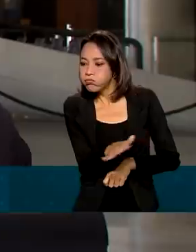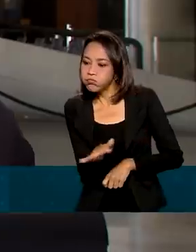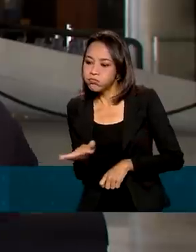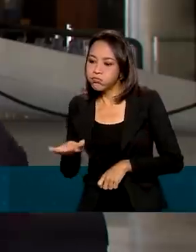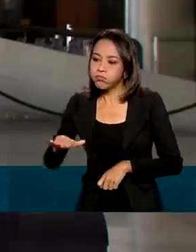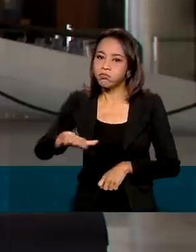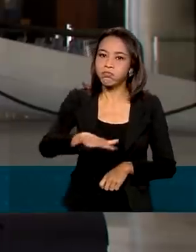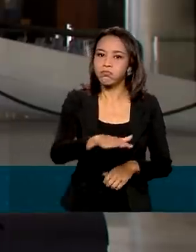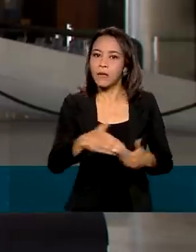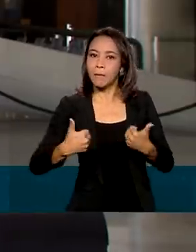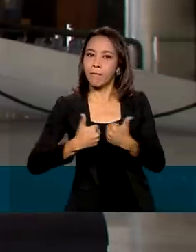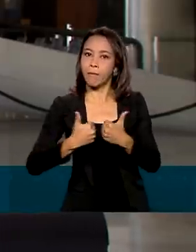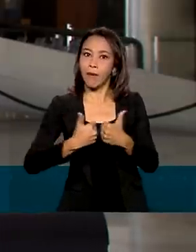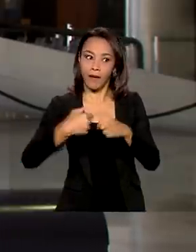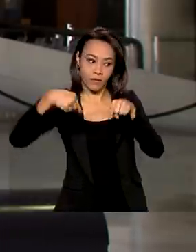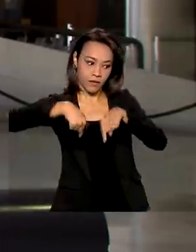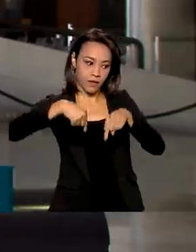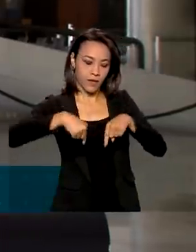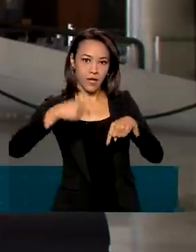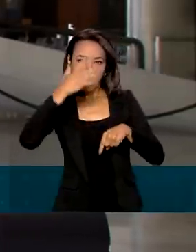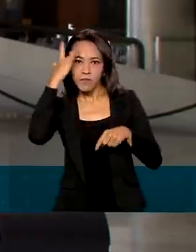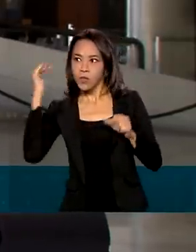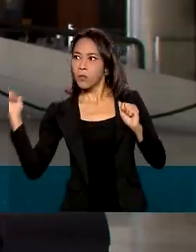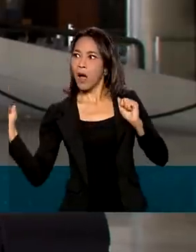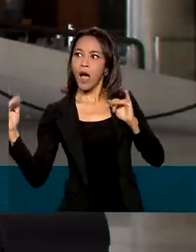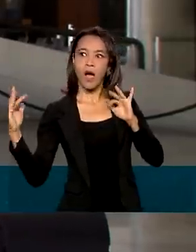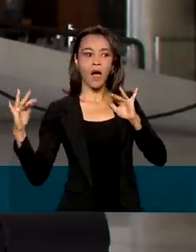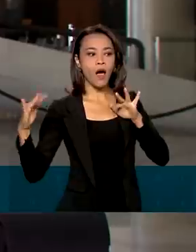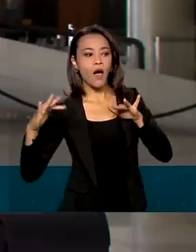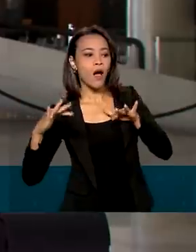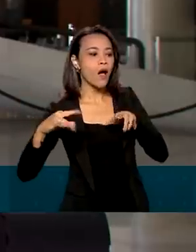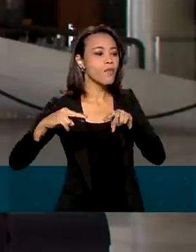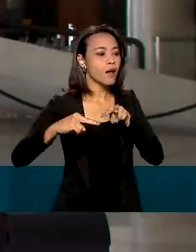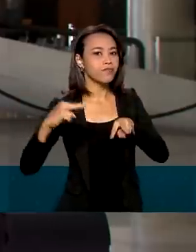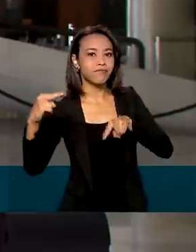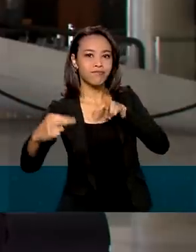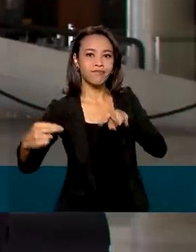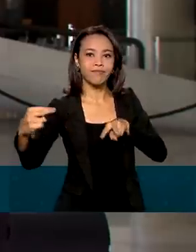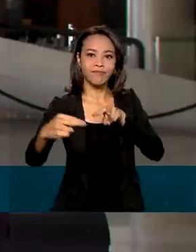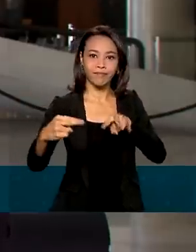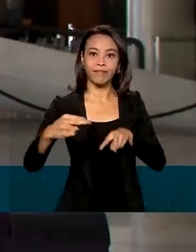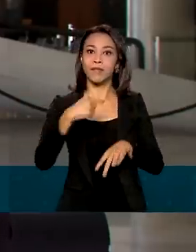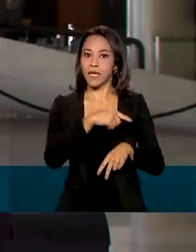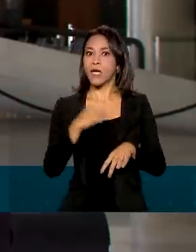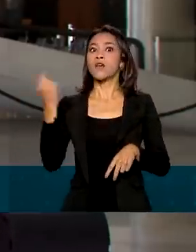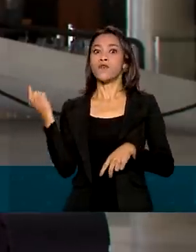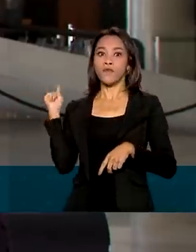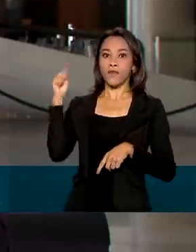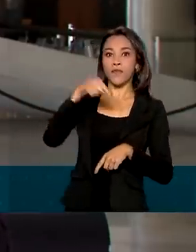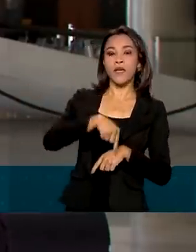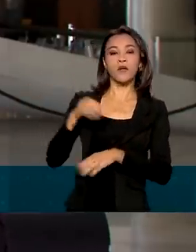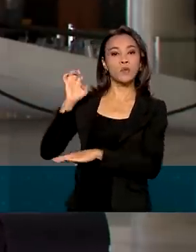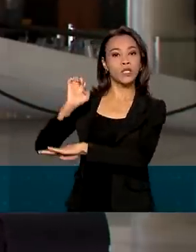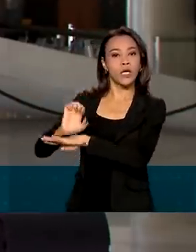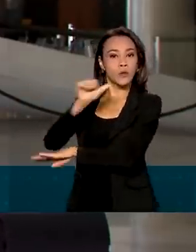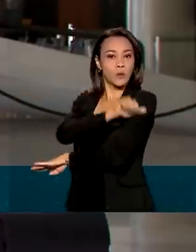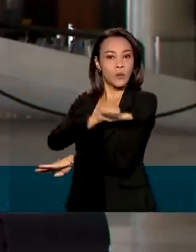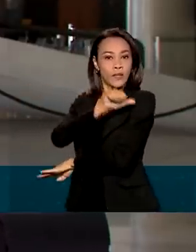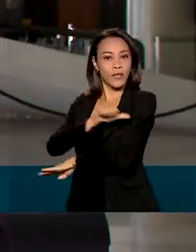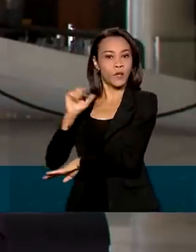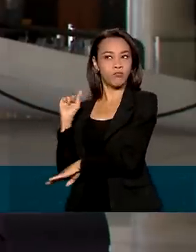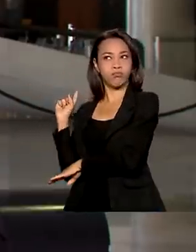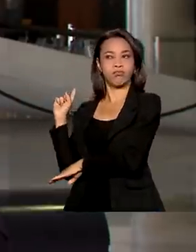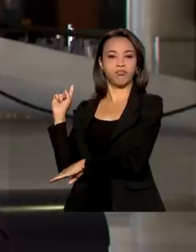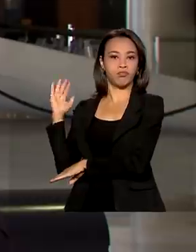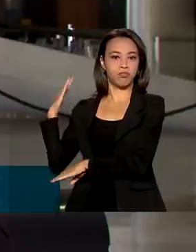A movimentação aqui na Esplanada dos Ministérios é grande, Brasília, na expectativa desses blindados. Eles saíram do Rio de Janeiro e estão a caminho de Formosa,